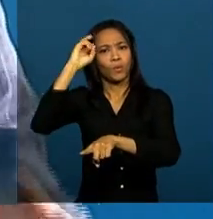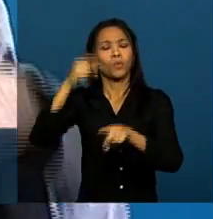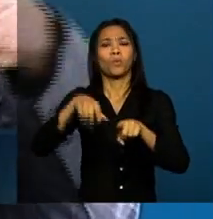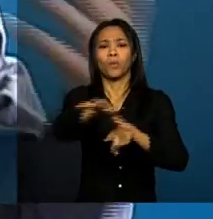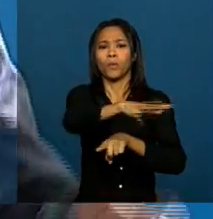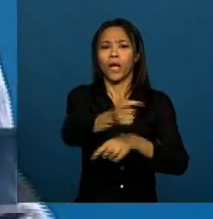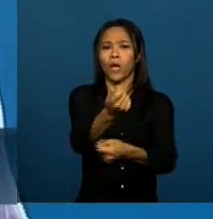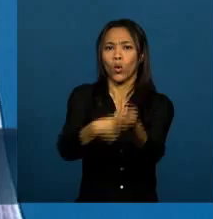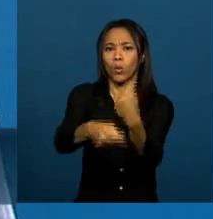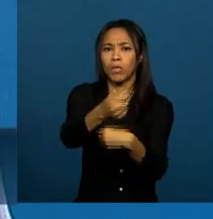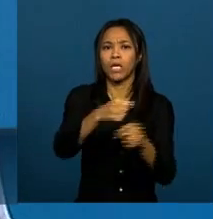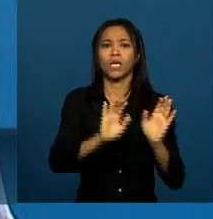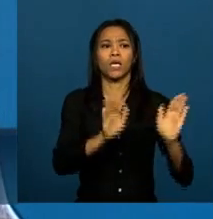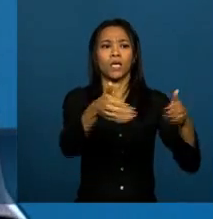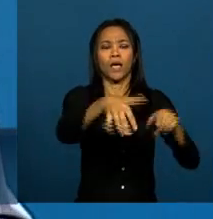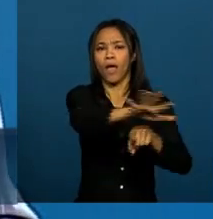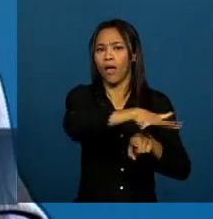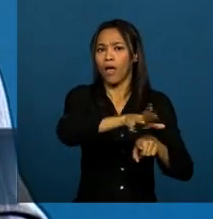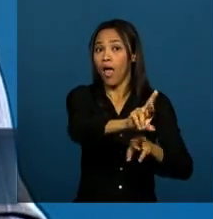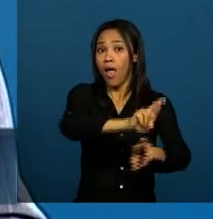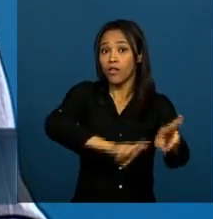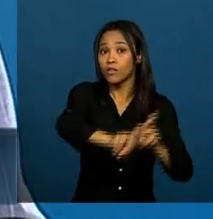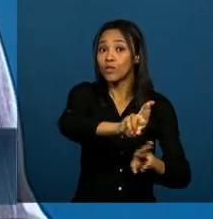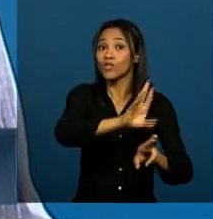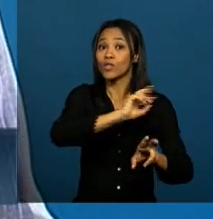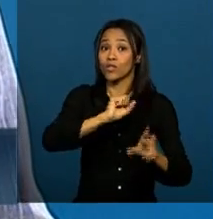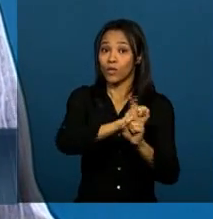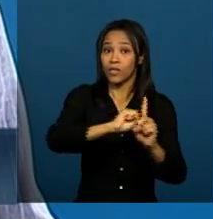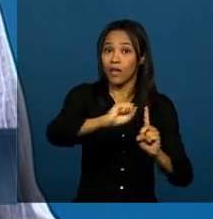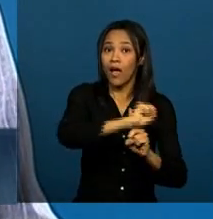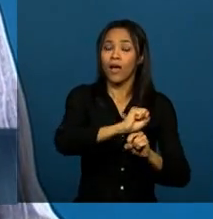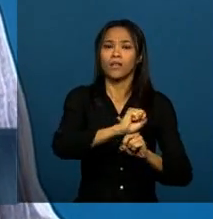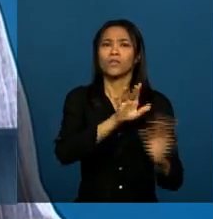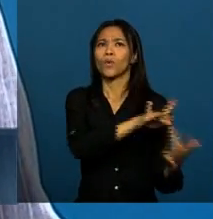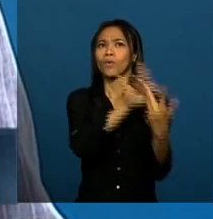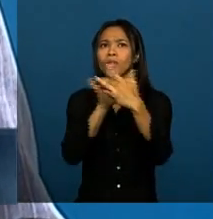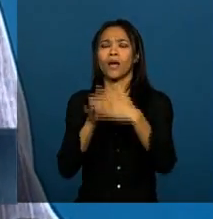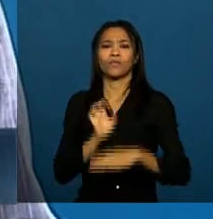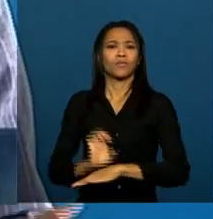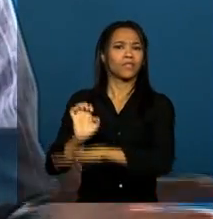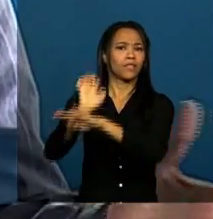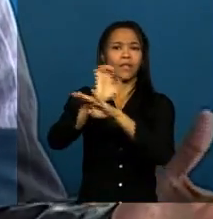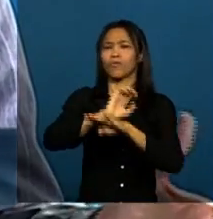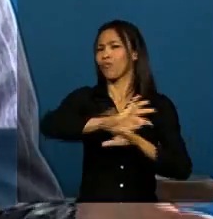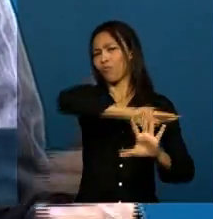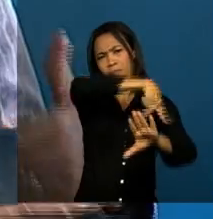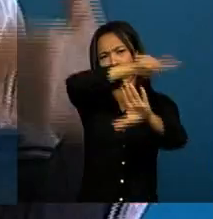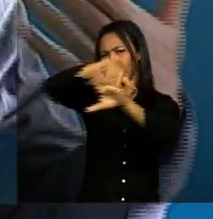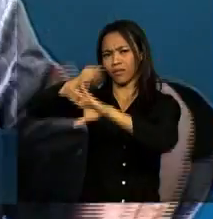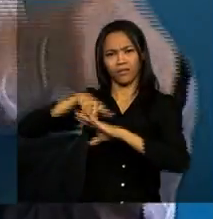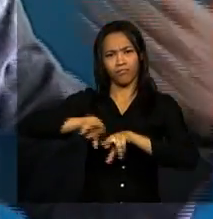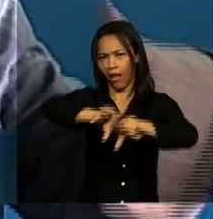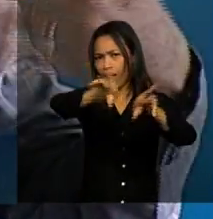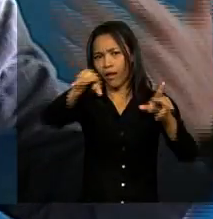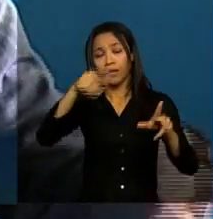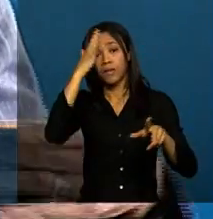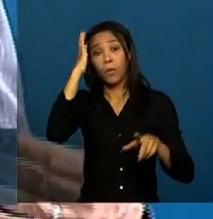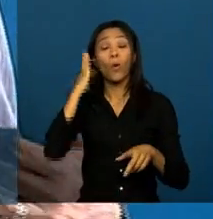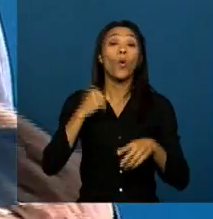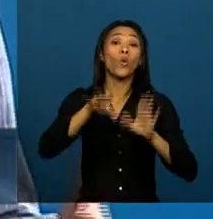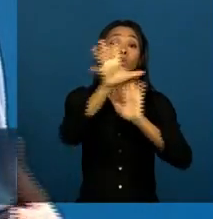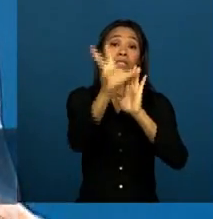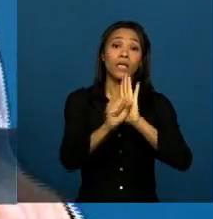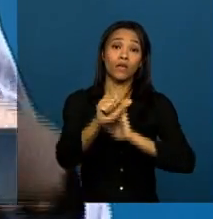sociais, das relações entre os estados nacionais. É incontornável o século XXI